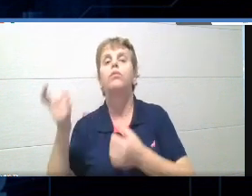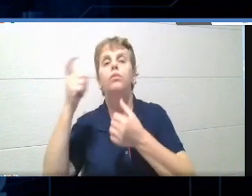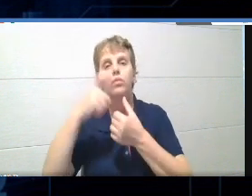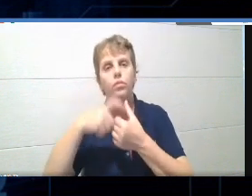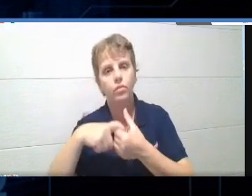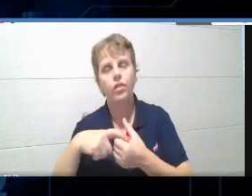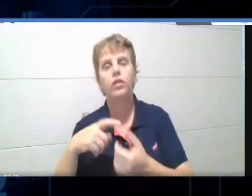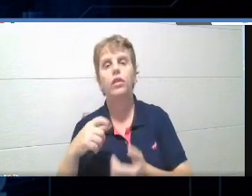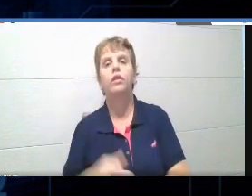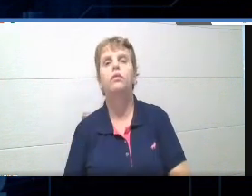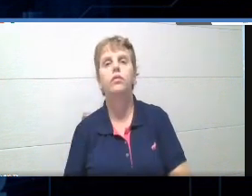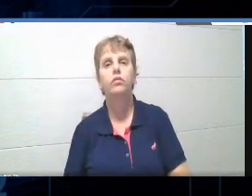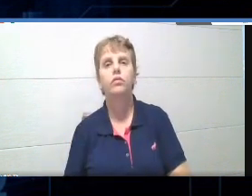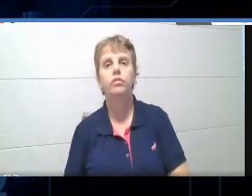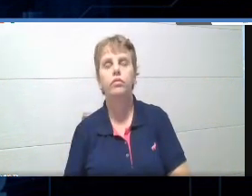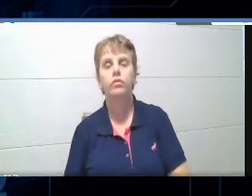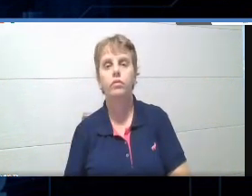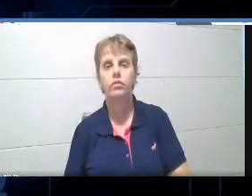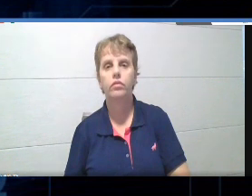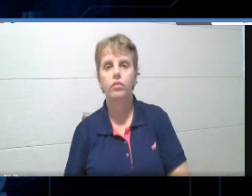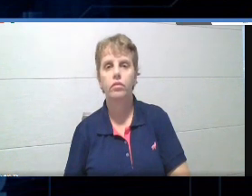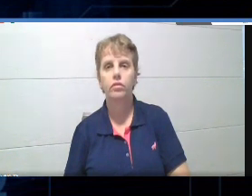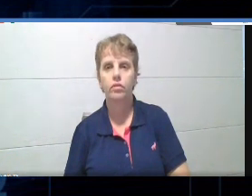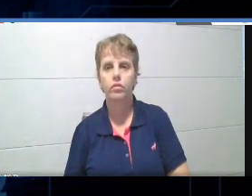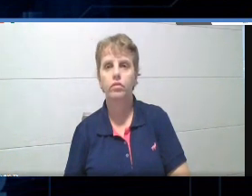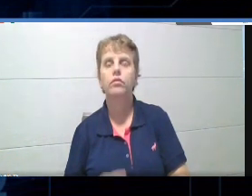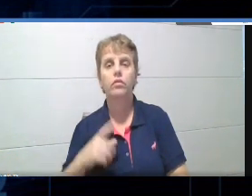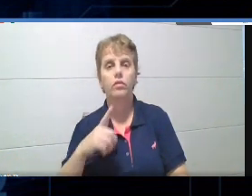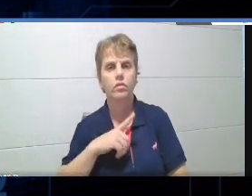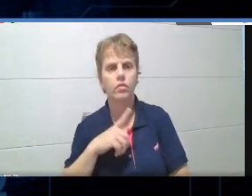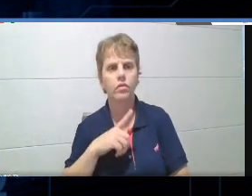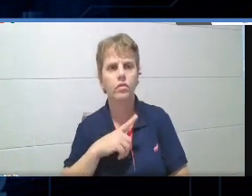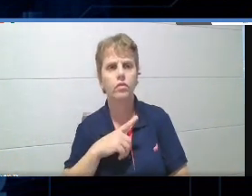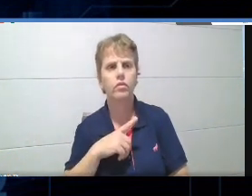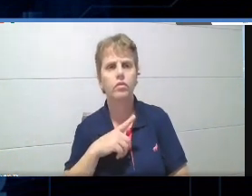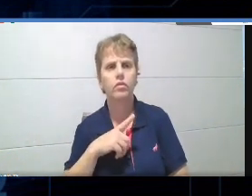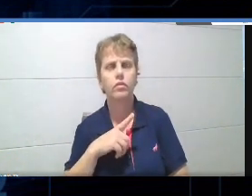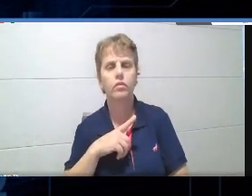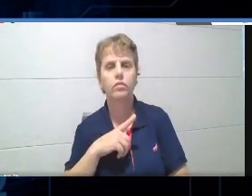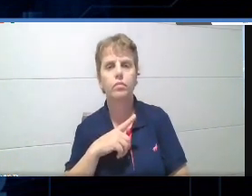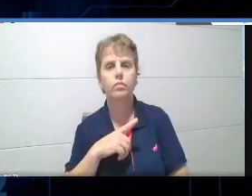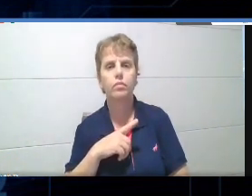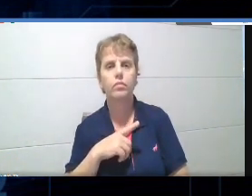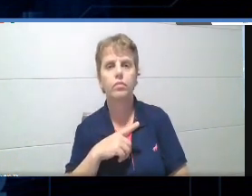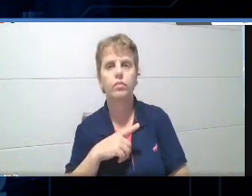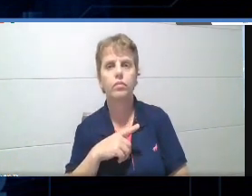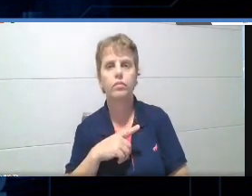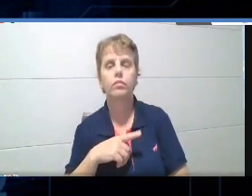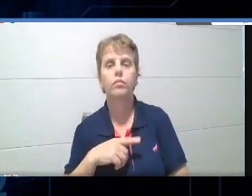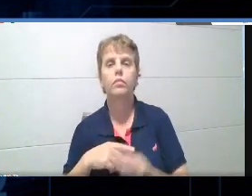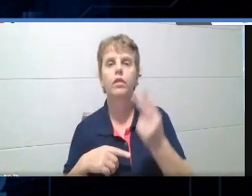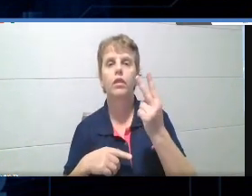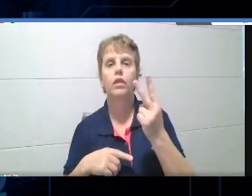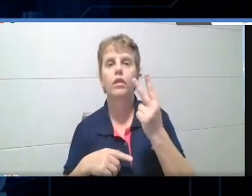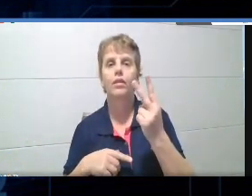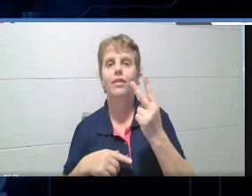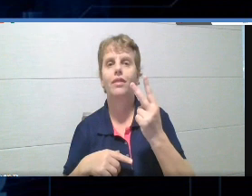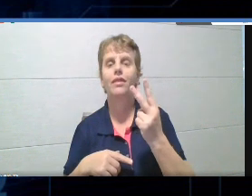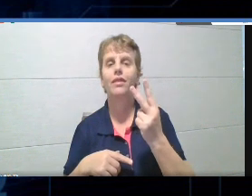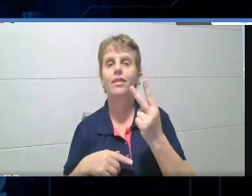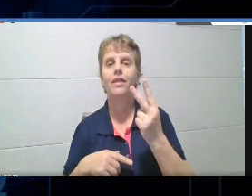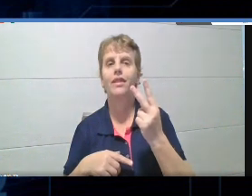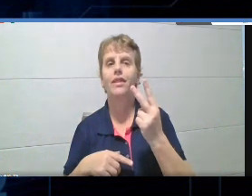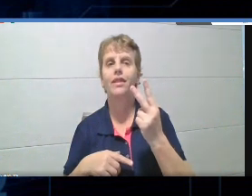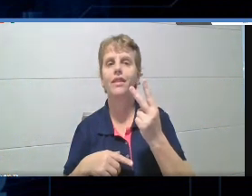Quizzes, né? Nos seus quizzes. Nós temos, então, agora dois quizzes com o mesmo nome, porque eu não